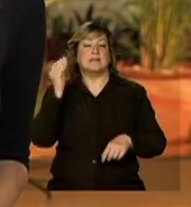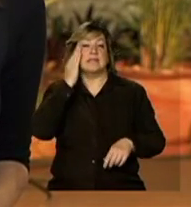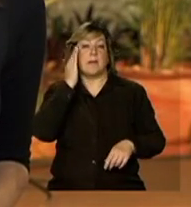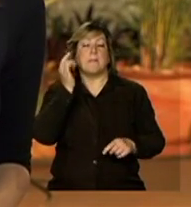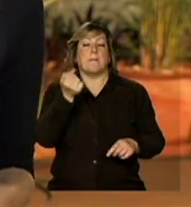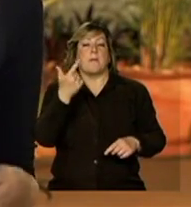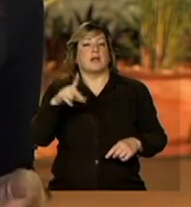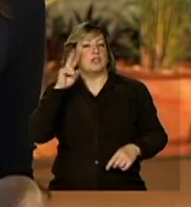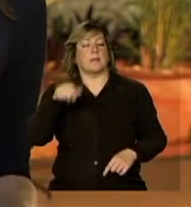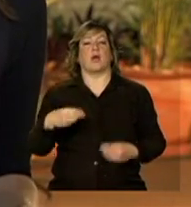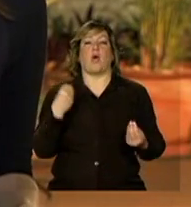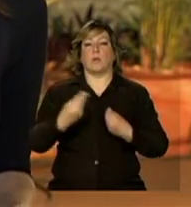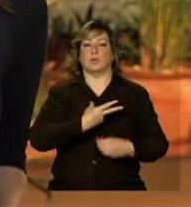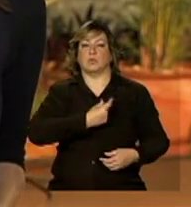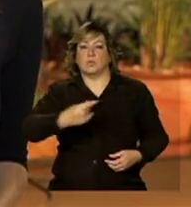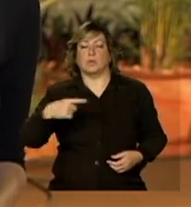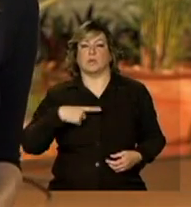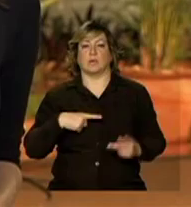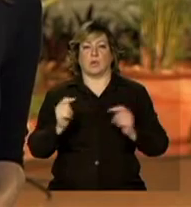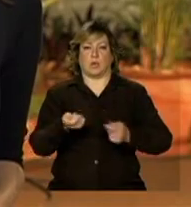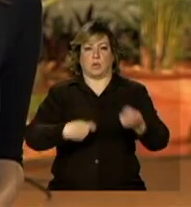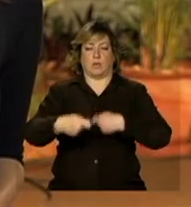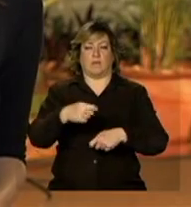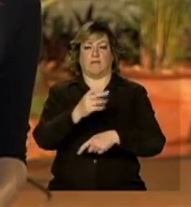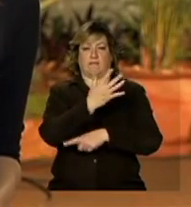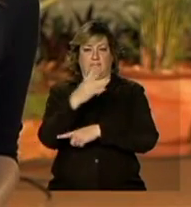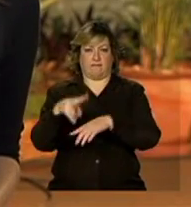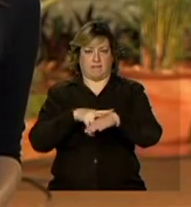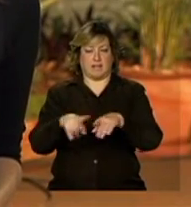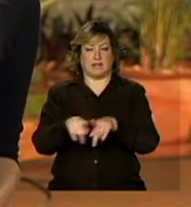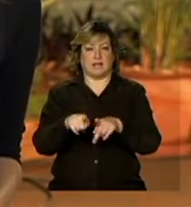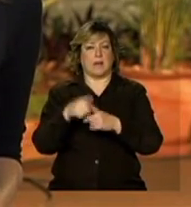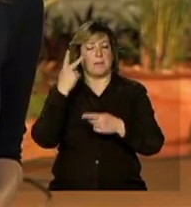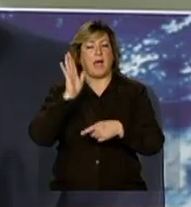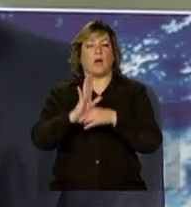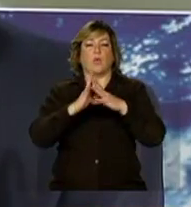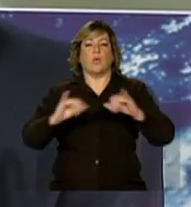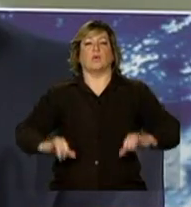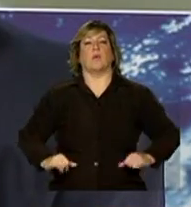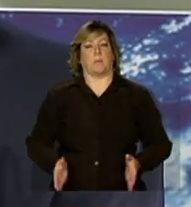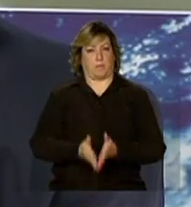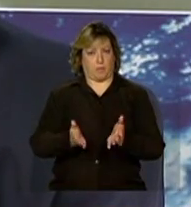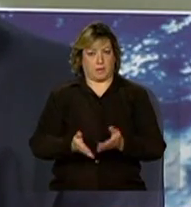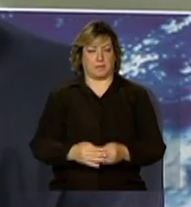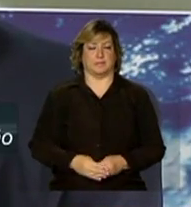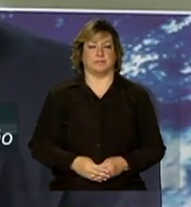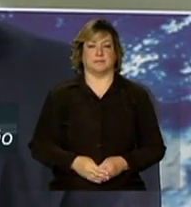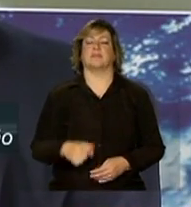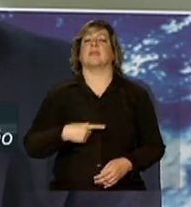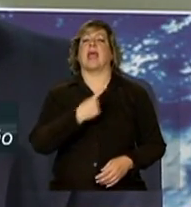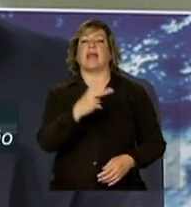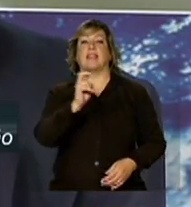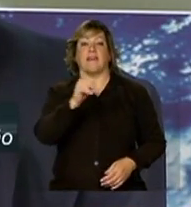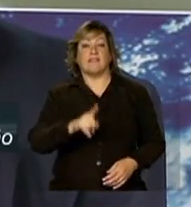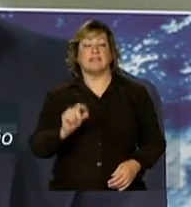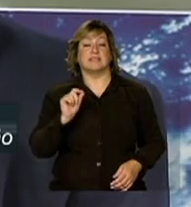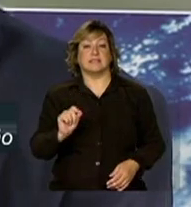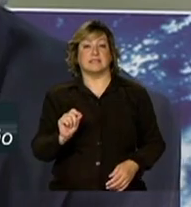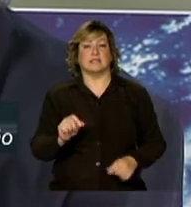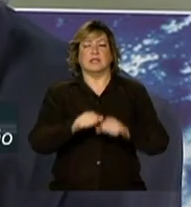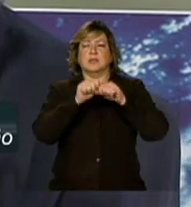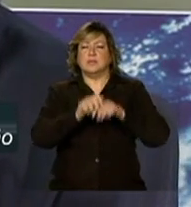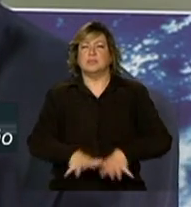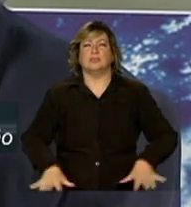um pouco mais sobre sustentabilidade, economia verde e erradicação da pobreza. Cada vez, vamos dizer assim, se